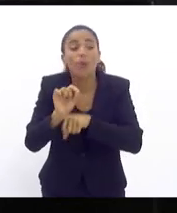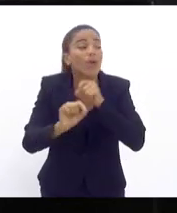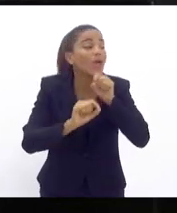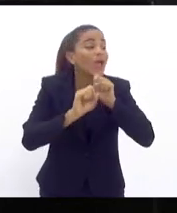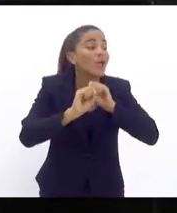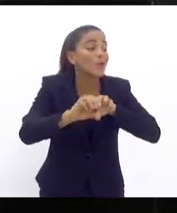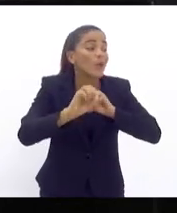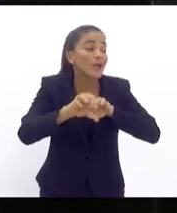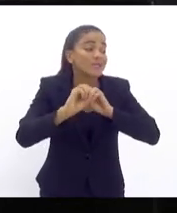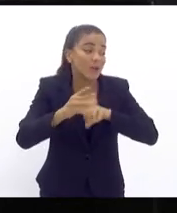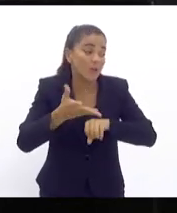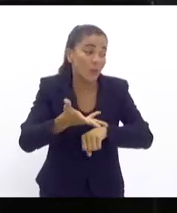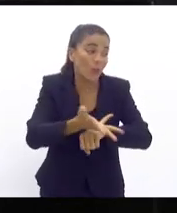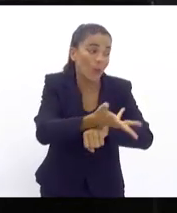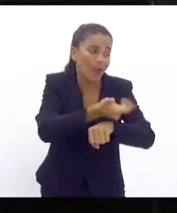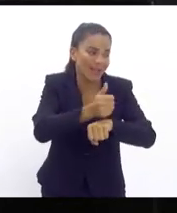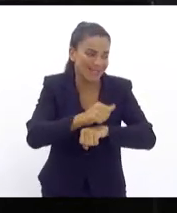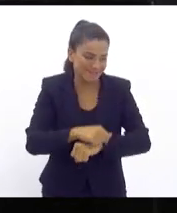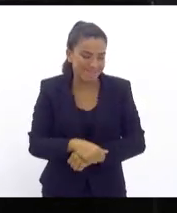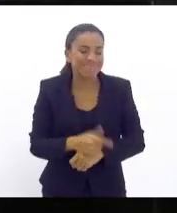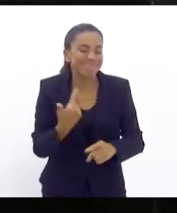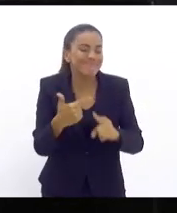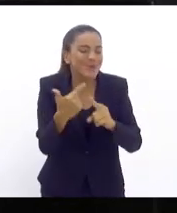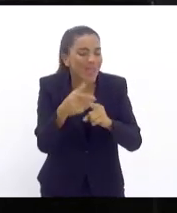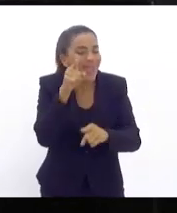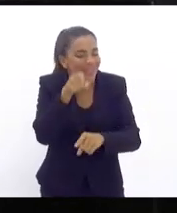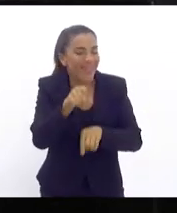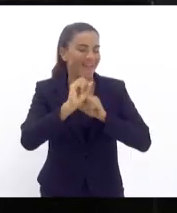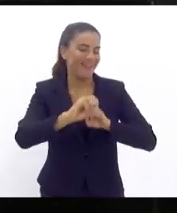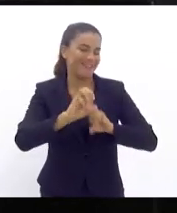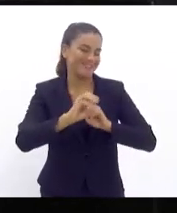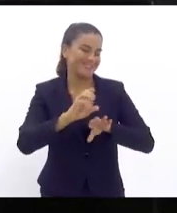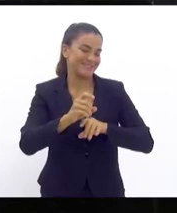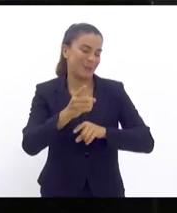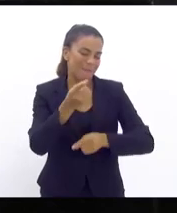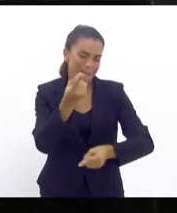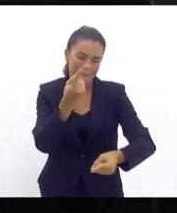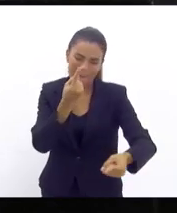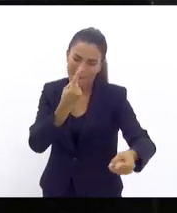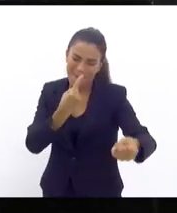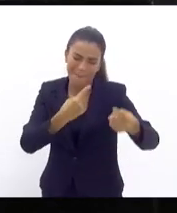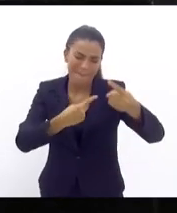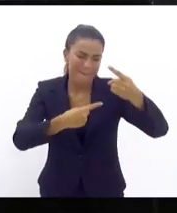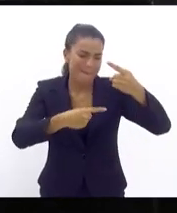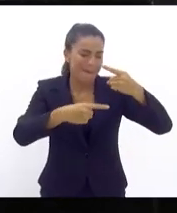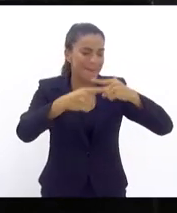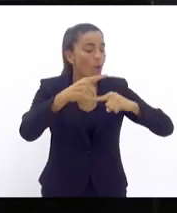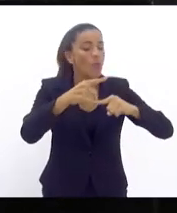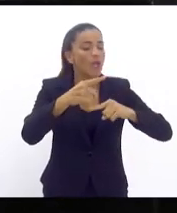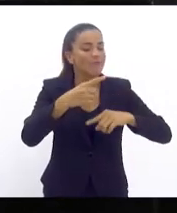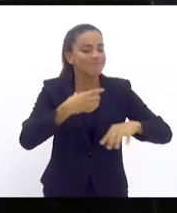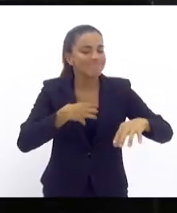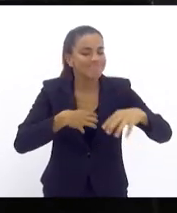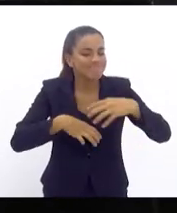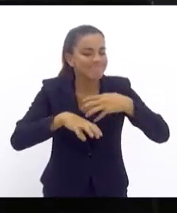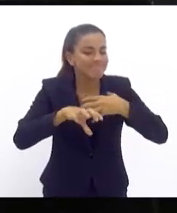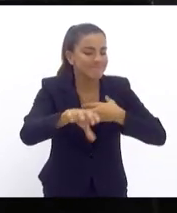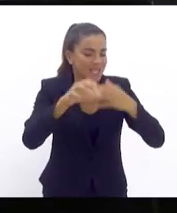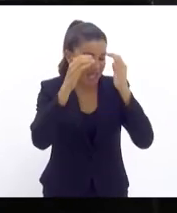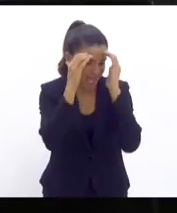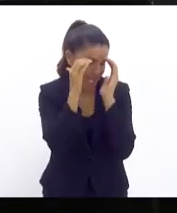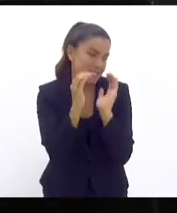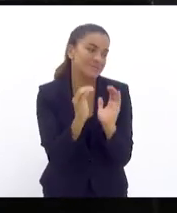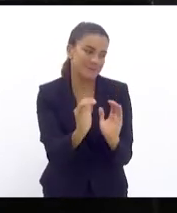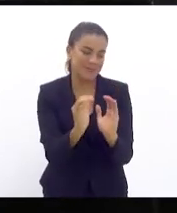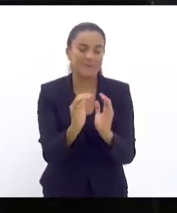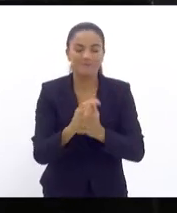de qualidade, porque é através da educação que nós conseguimos passar o sentimento de respeito ao próximo.